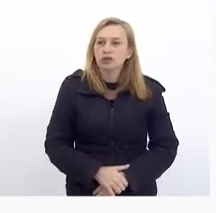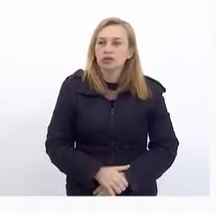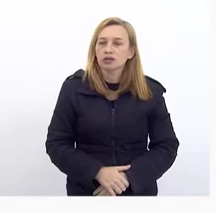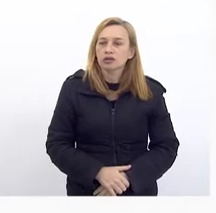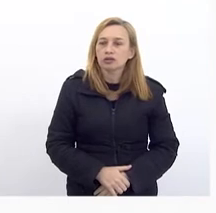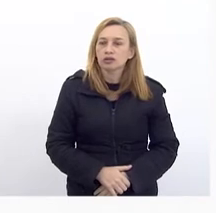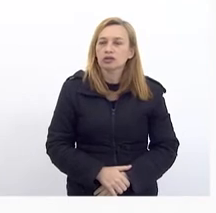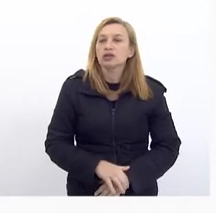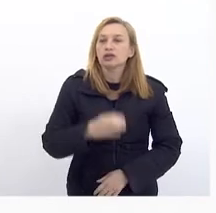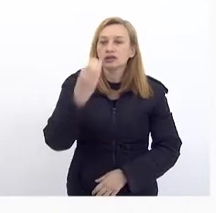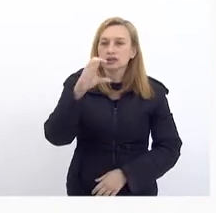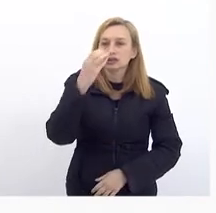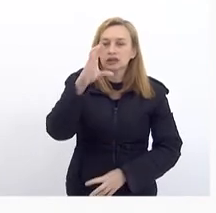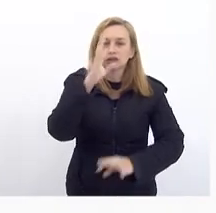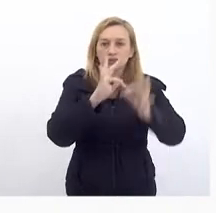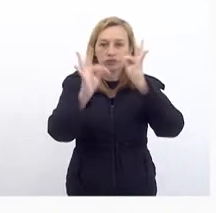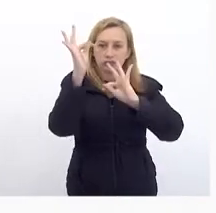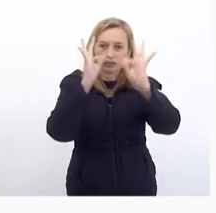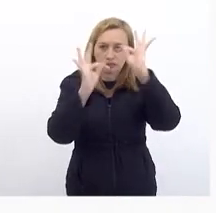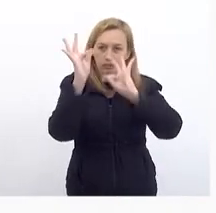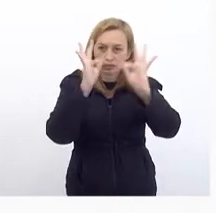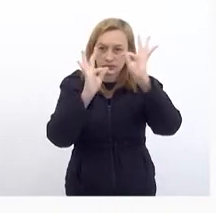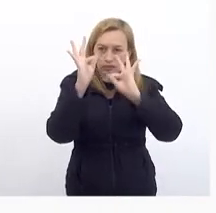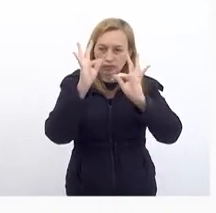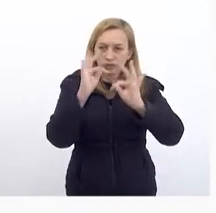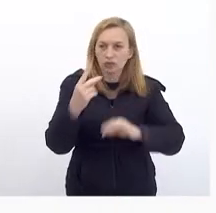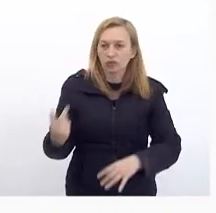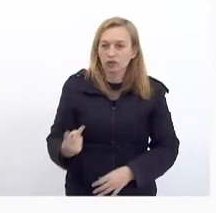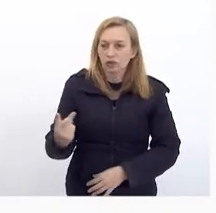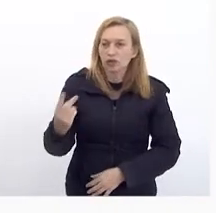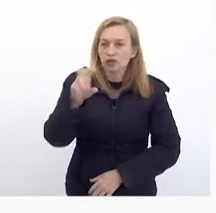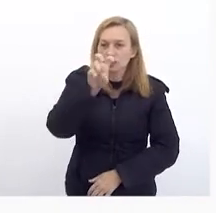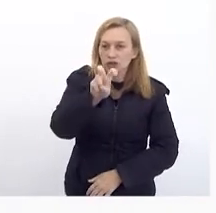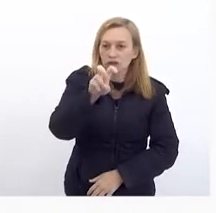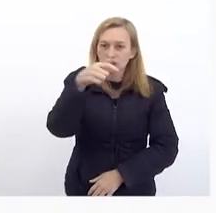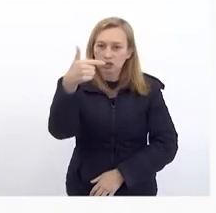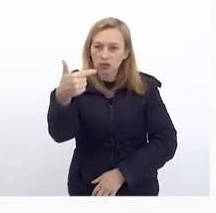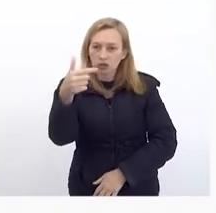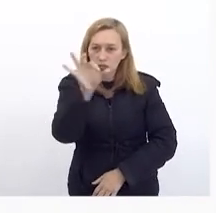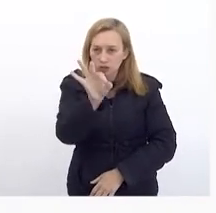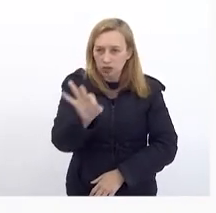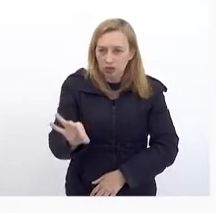parte De ciência E tecnologia Com valor De 52%